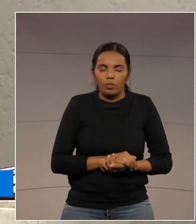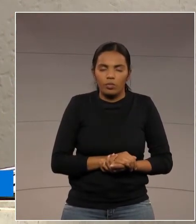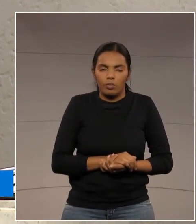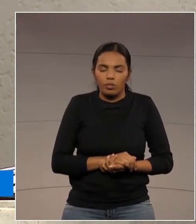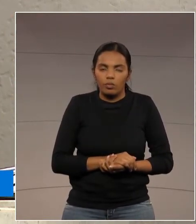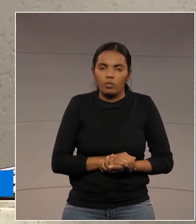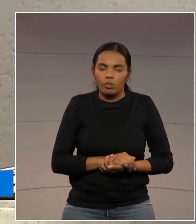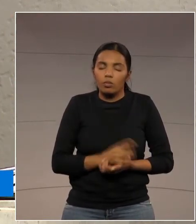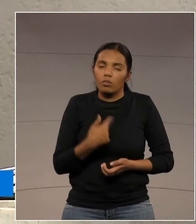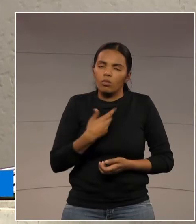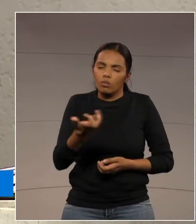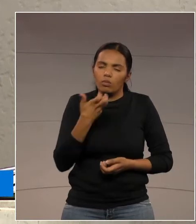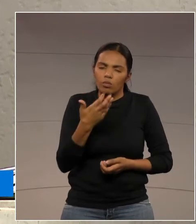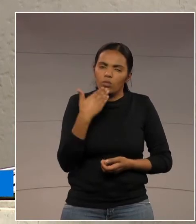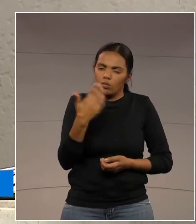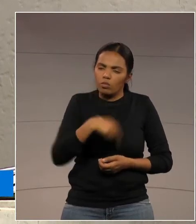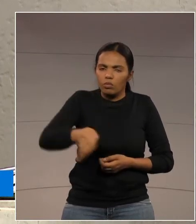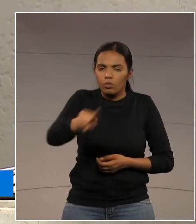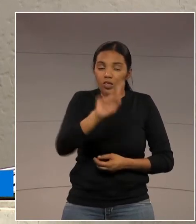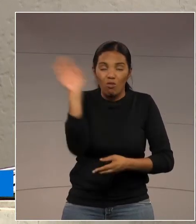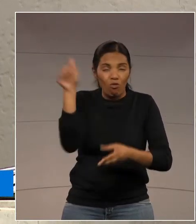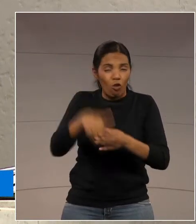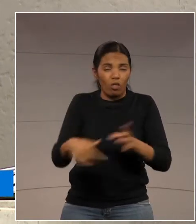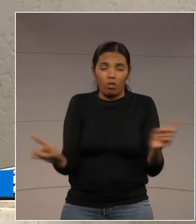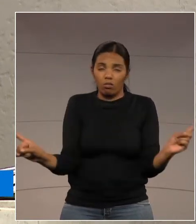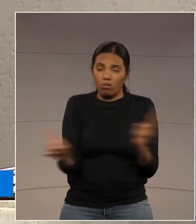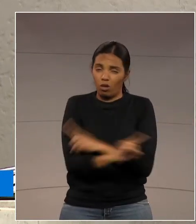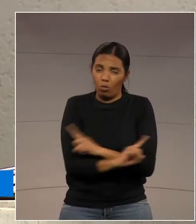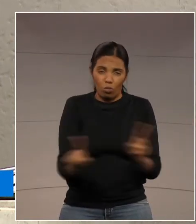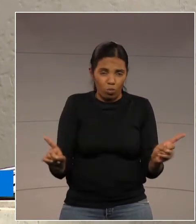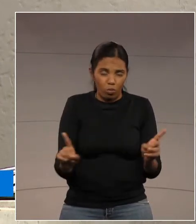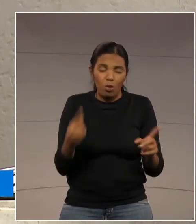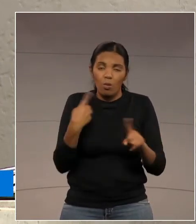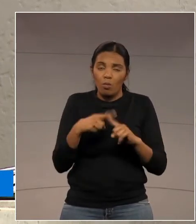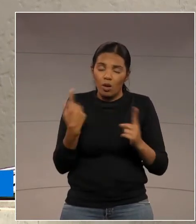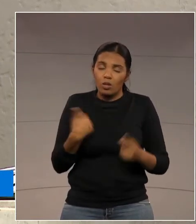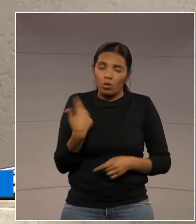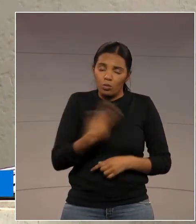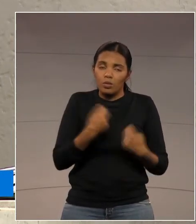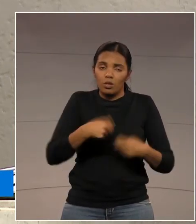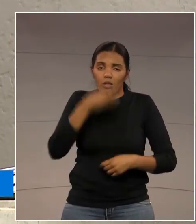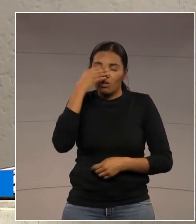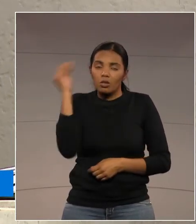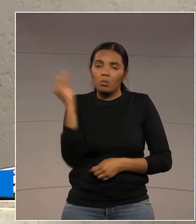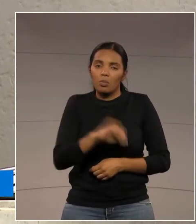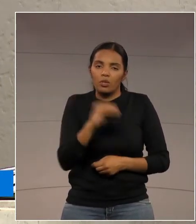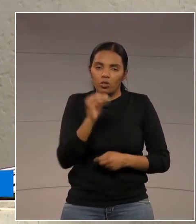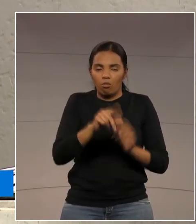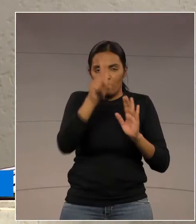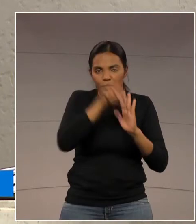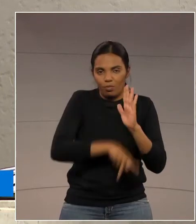pedir a todos o voto não para que nós possamos rejeitar esse projeto.